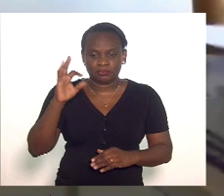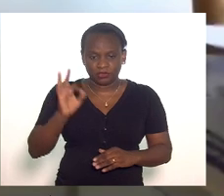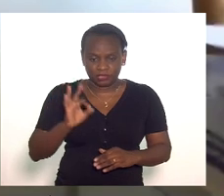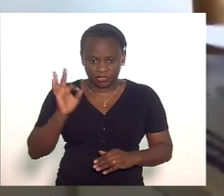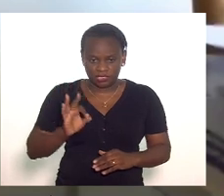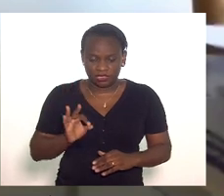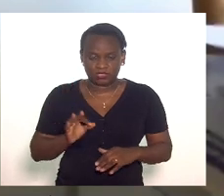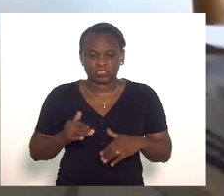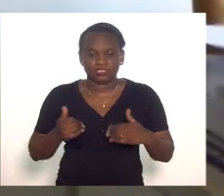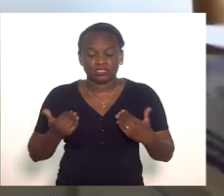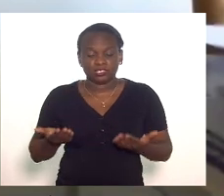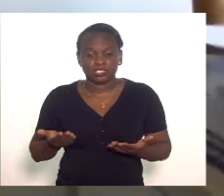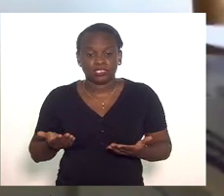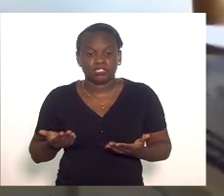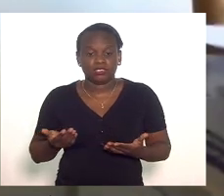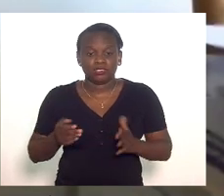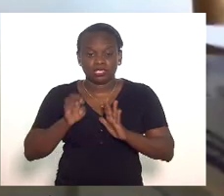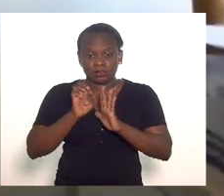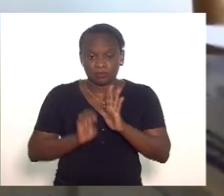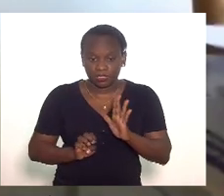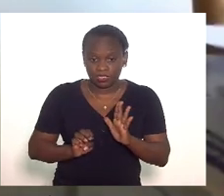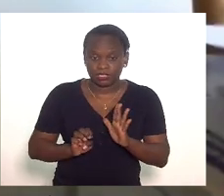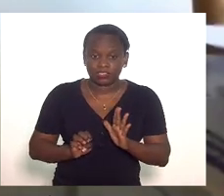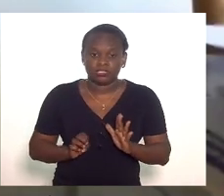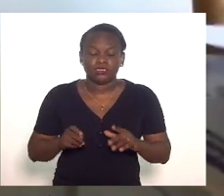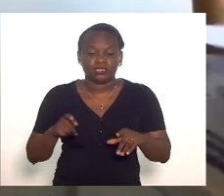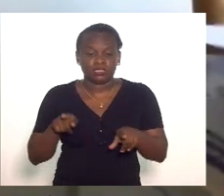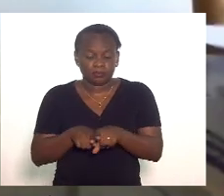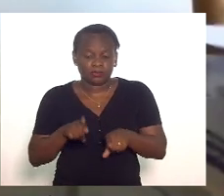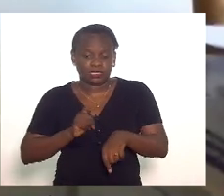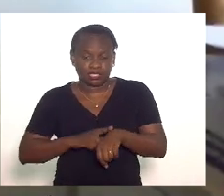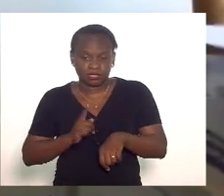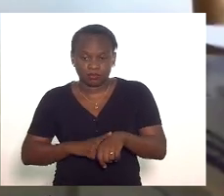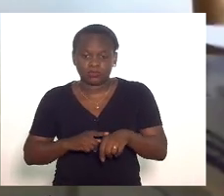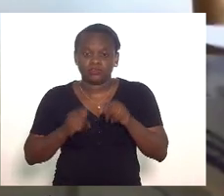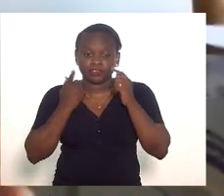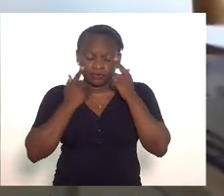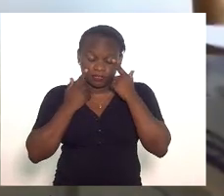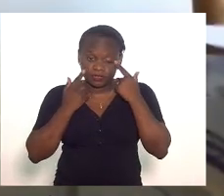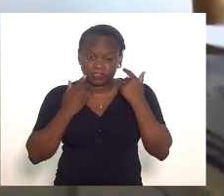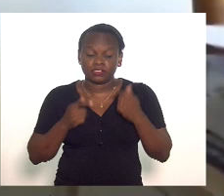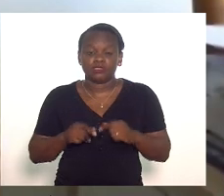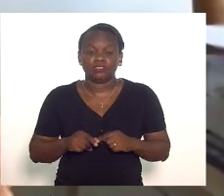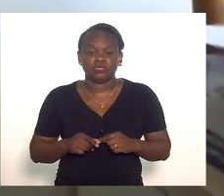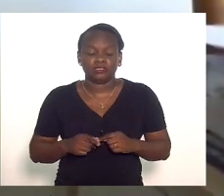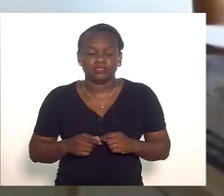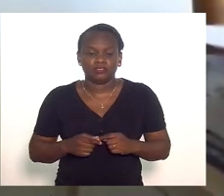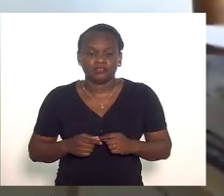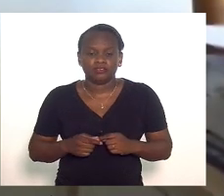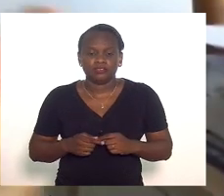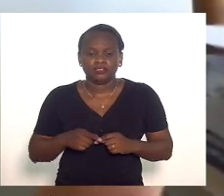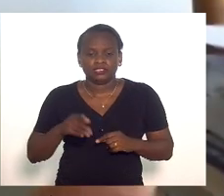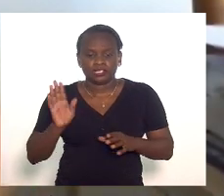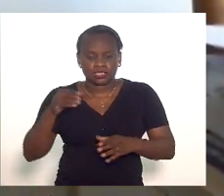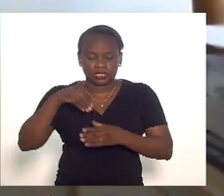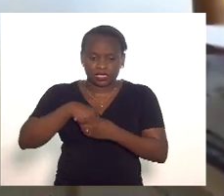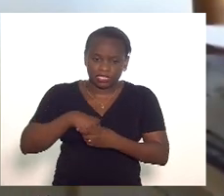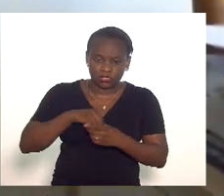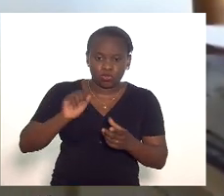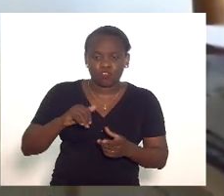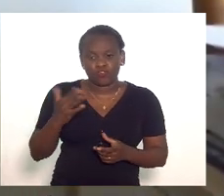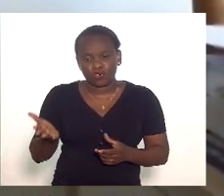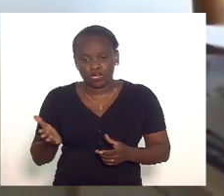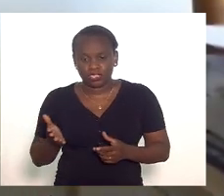então com as emendas e o tempo nós vamos verificar se está dentro ou está